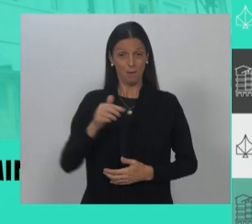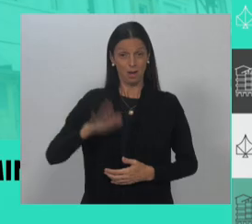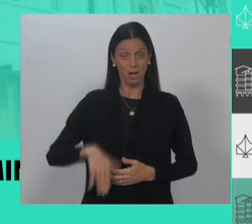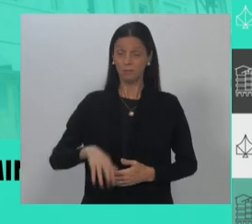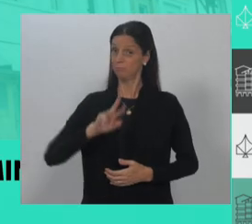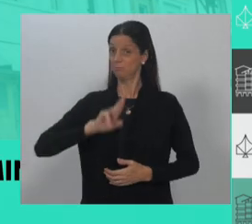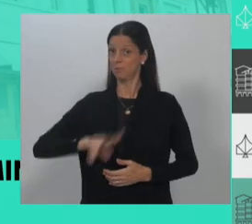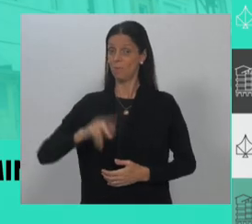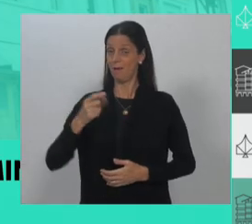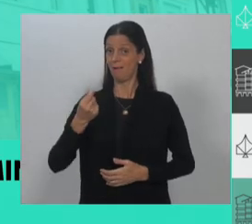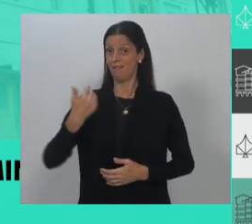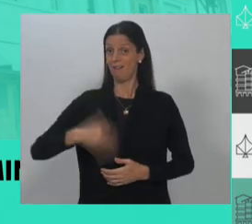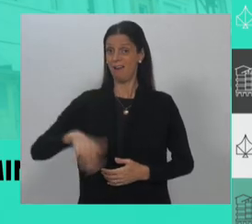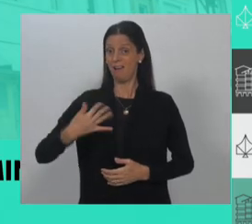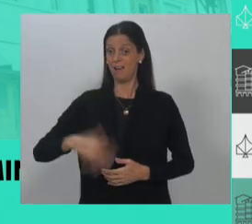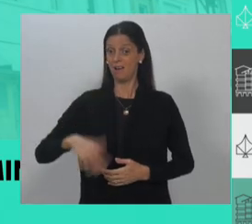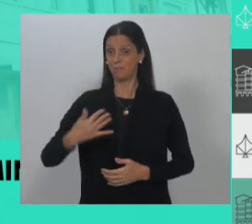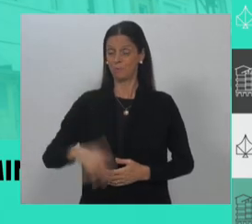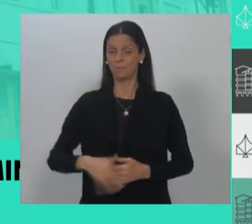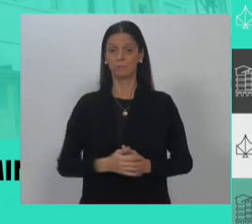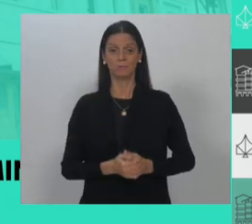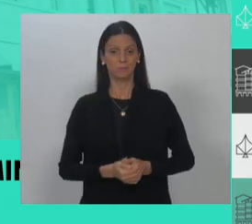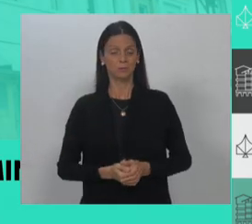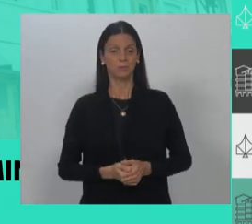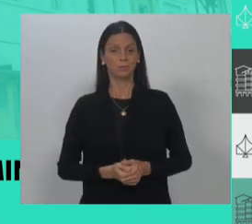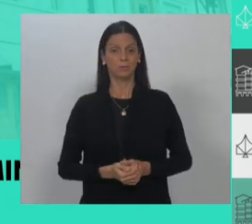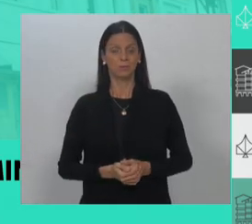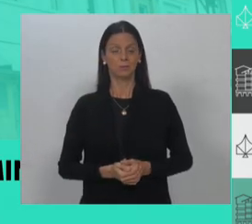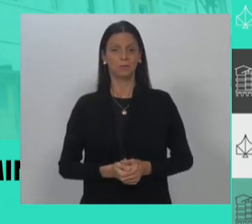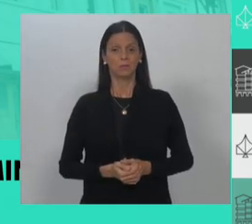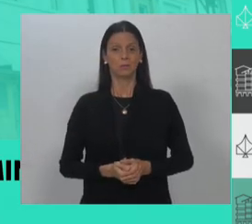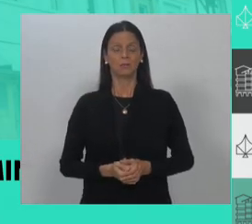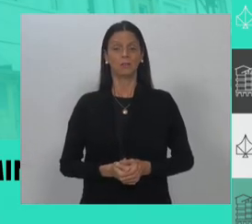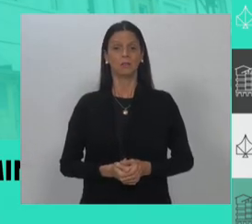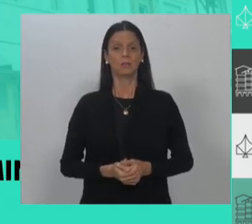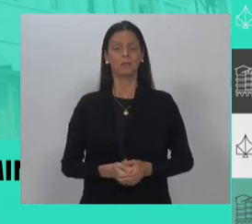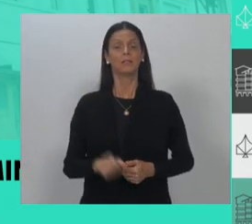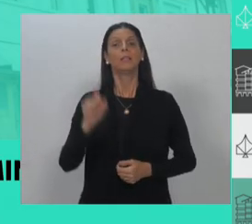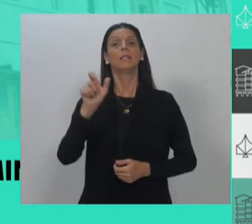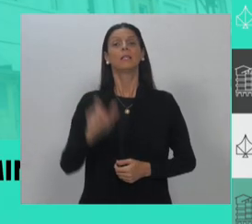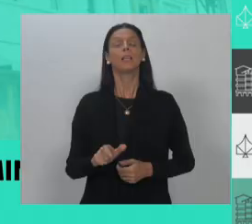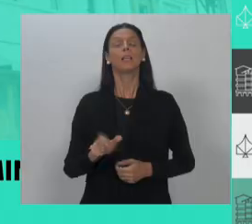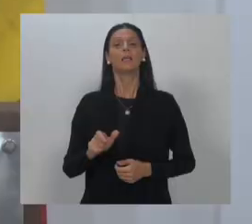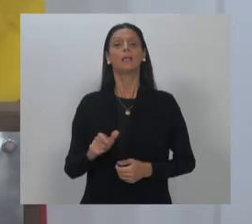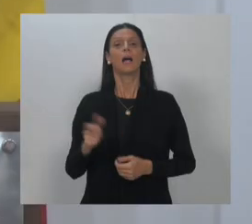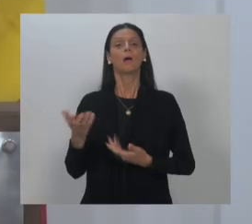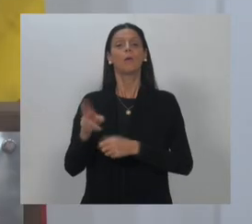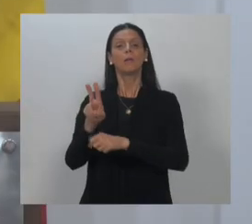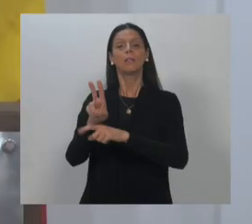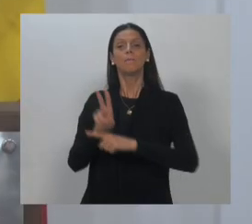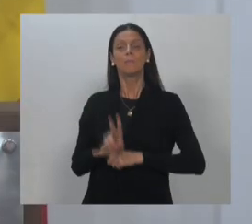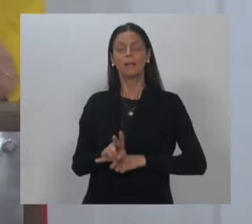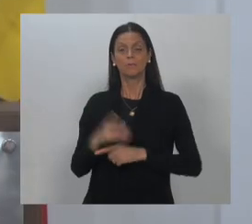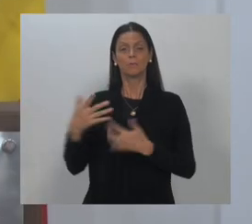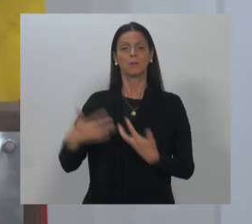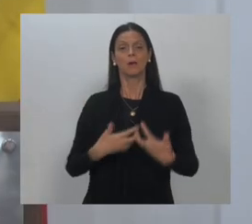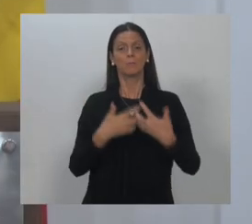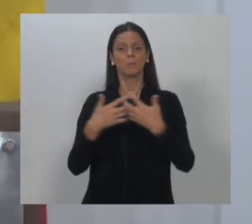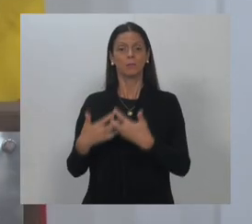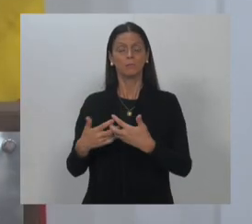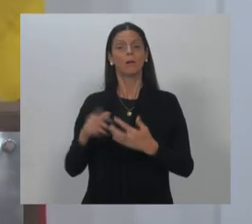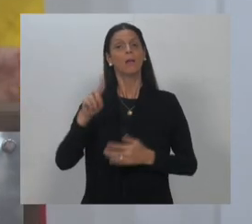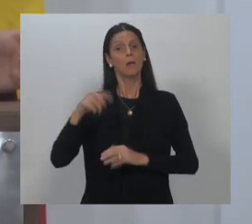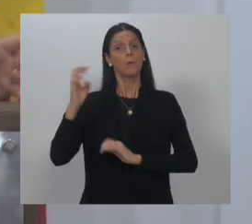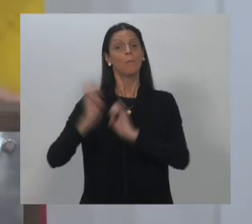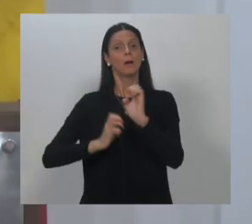E agora estou vendo que tem que estar prestando serviço para esse tipo de coisa. É uma empresa que já está há 10 anos tirando o lixo